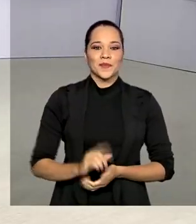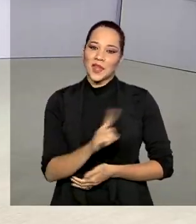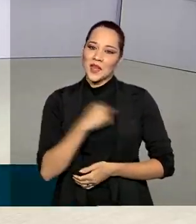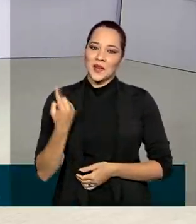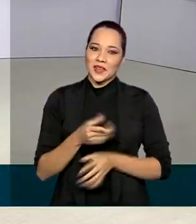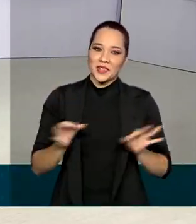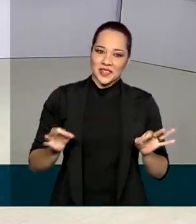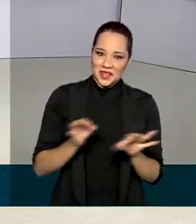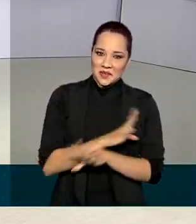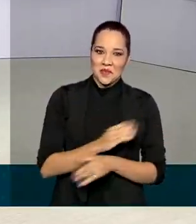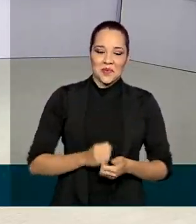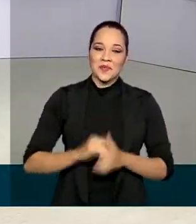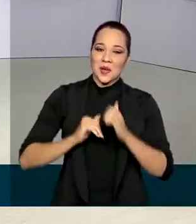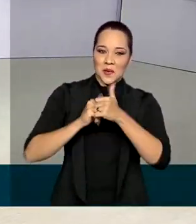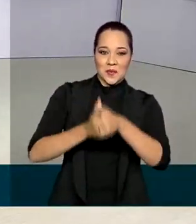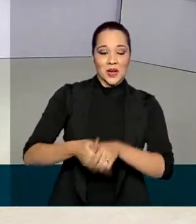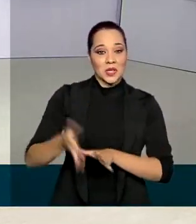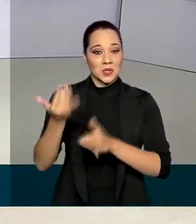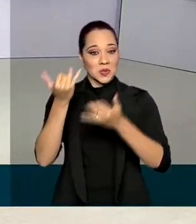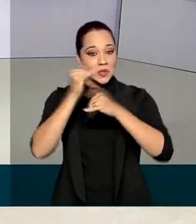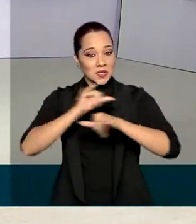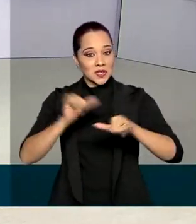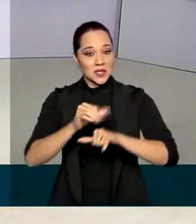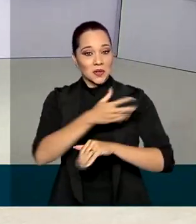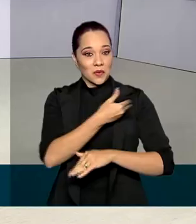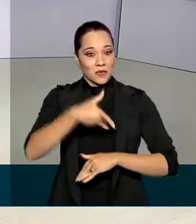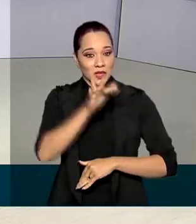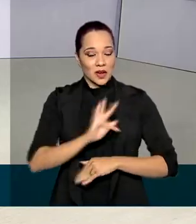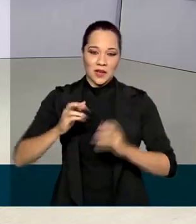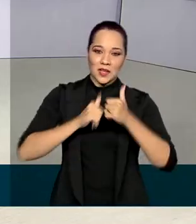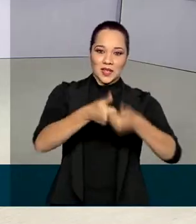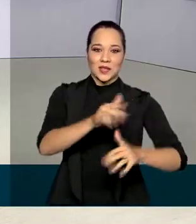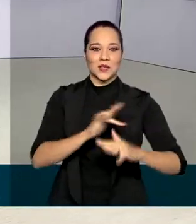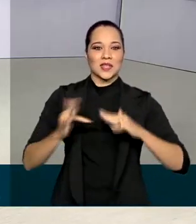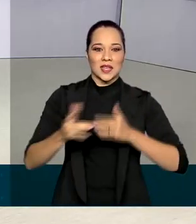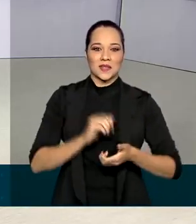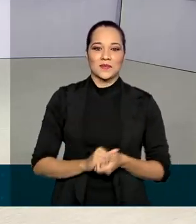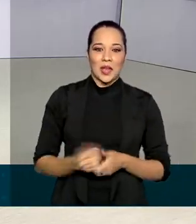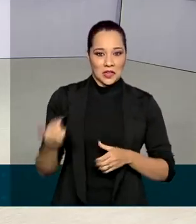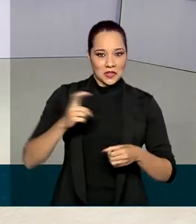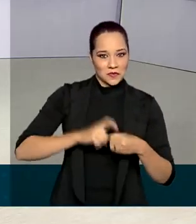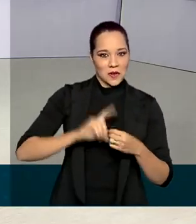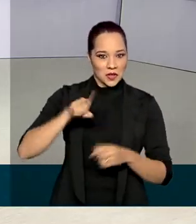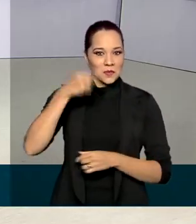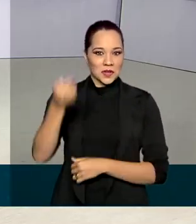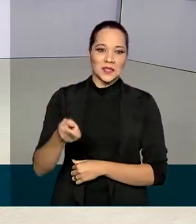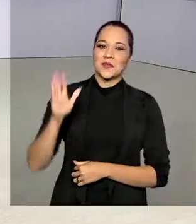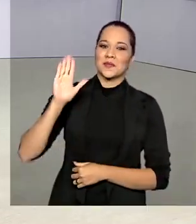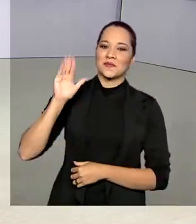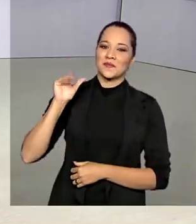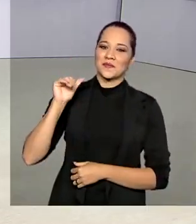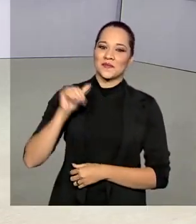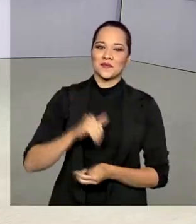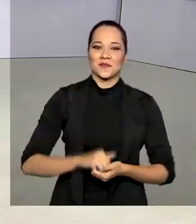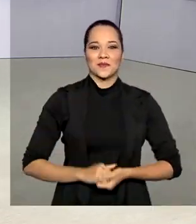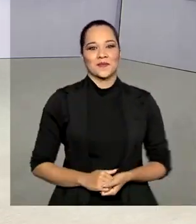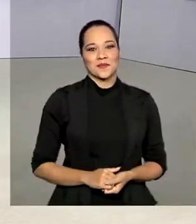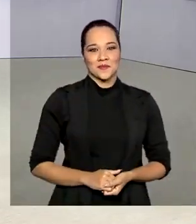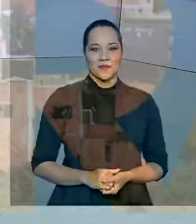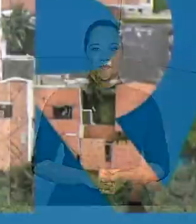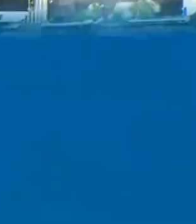governo agora fica por aqui. Acompanhe as notícias do governo federal seguindo as nossas redes sociais. Eu volto na próxima edição. Até lá!